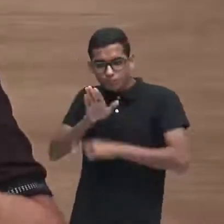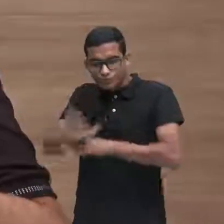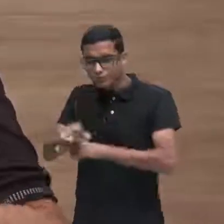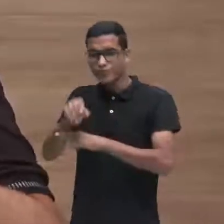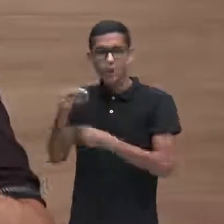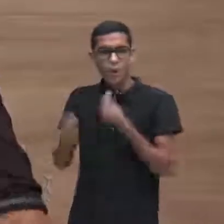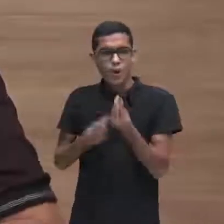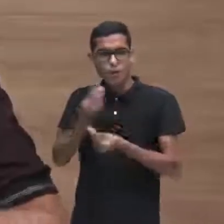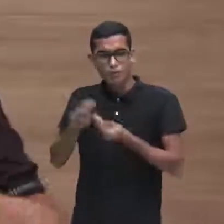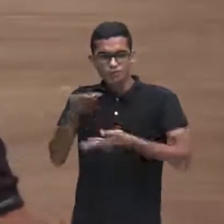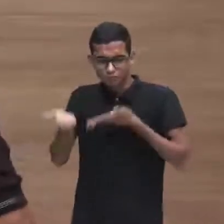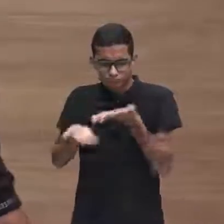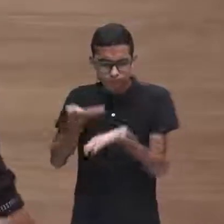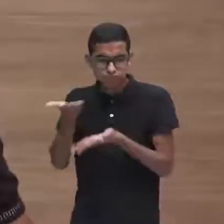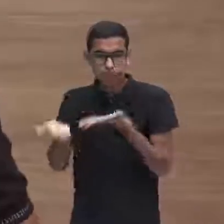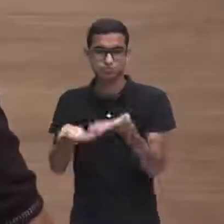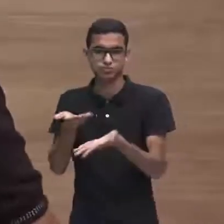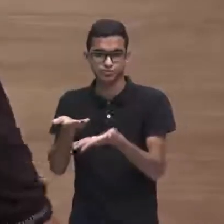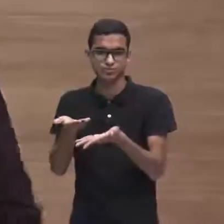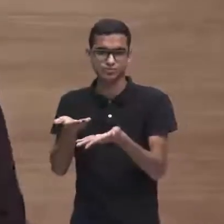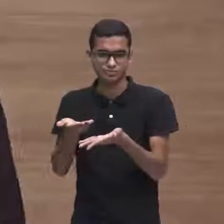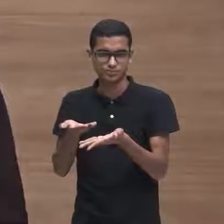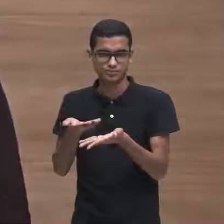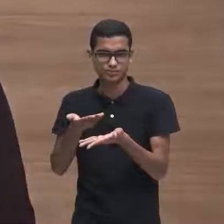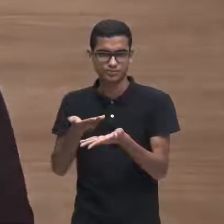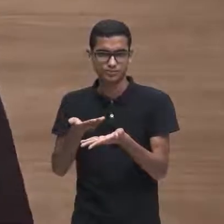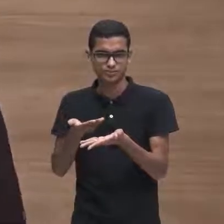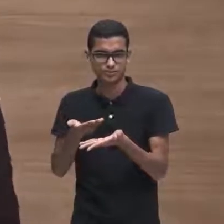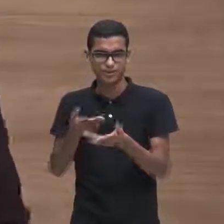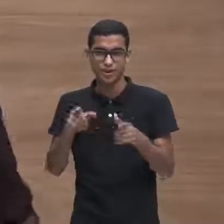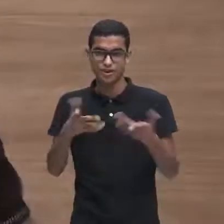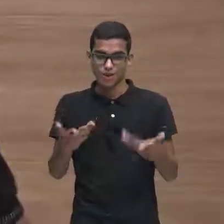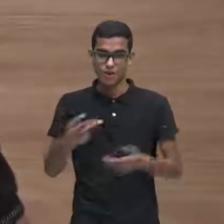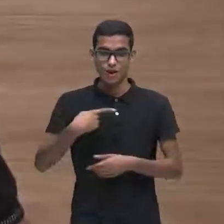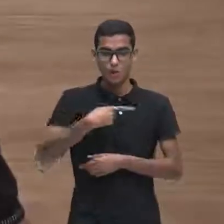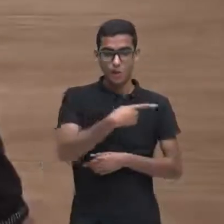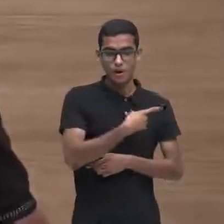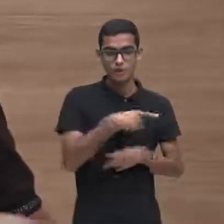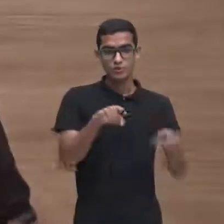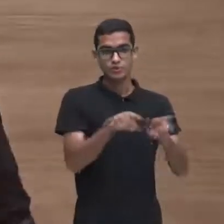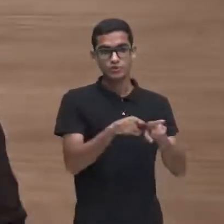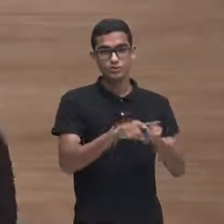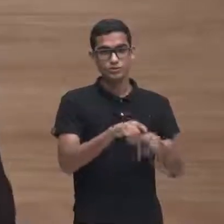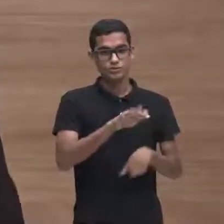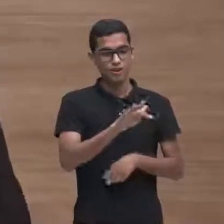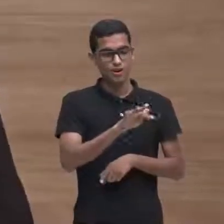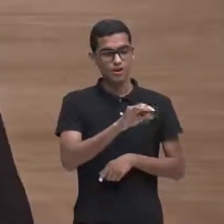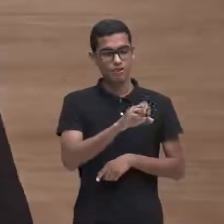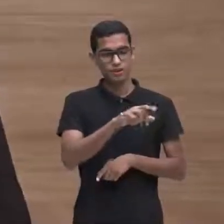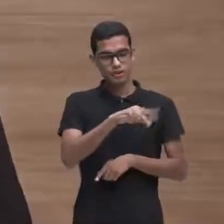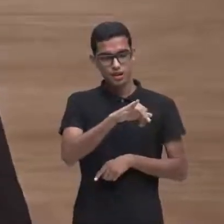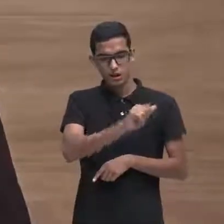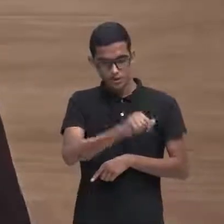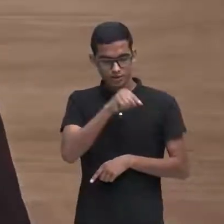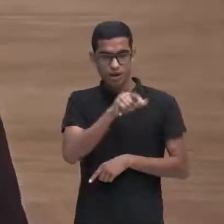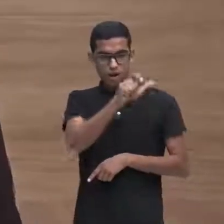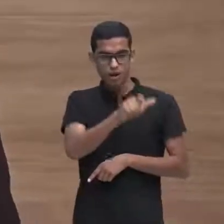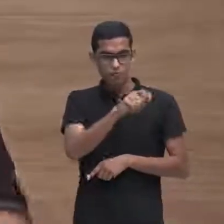e aquela freirinha, mais uma vez, e o pastor da igreja deles, foram de uma